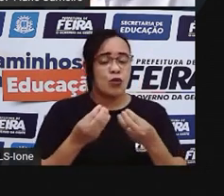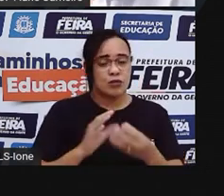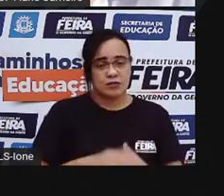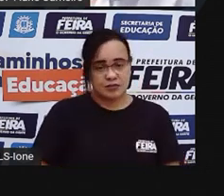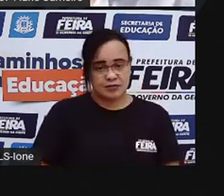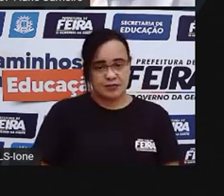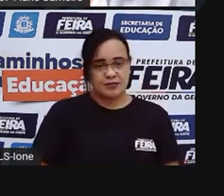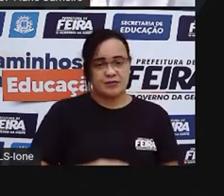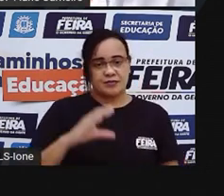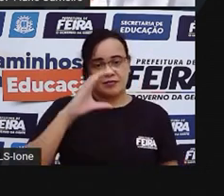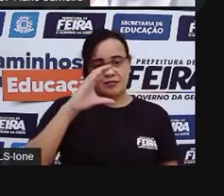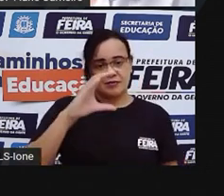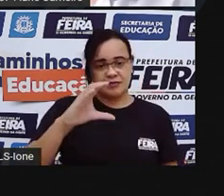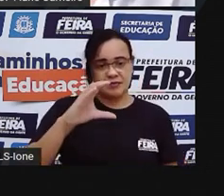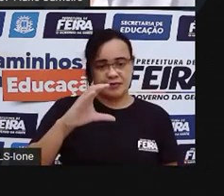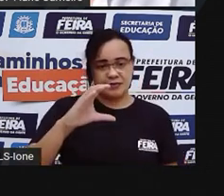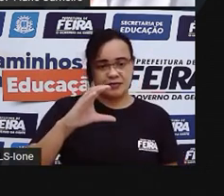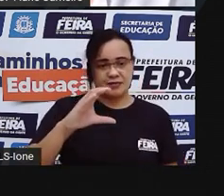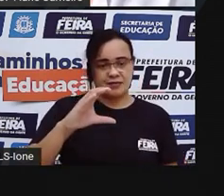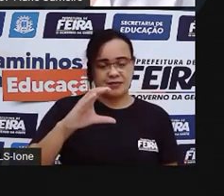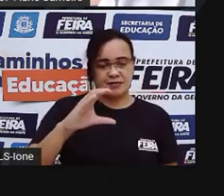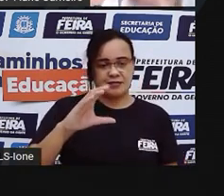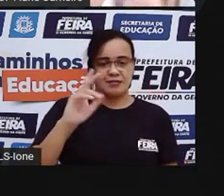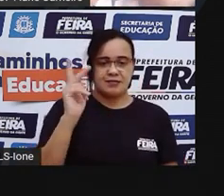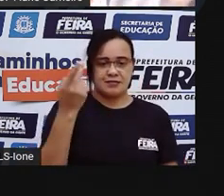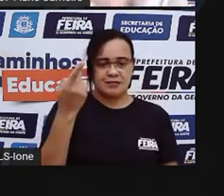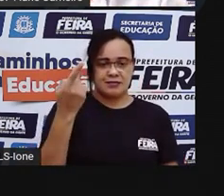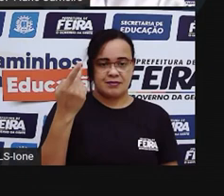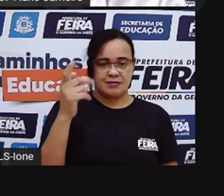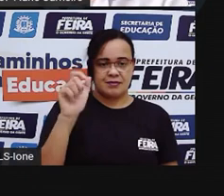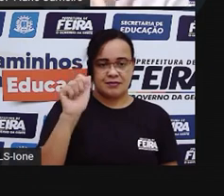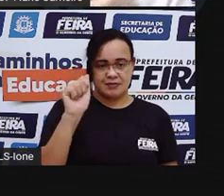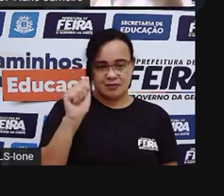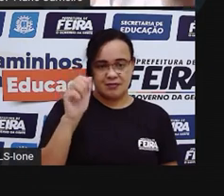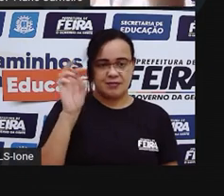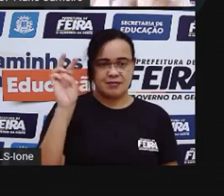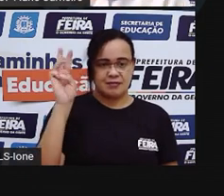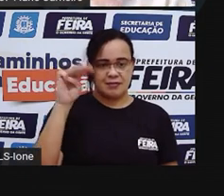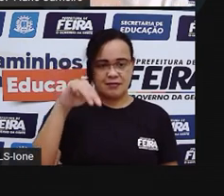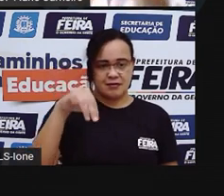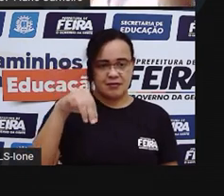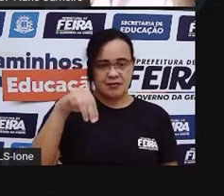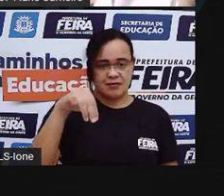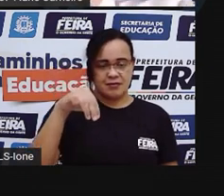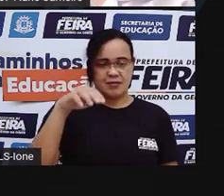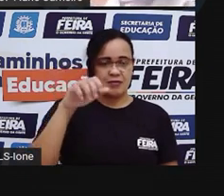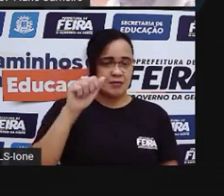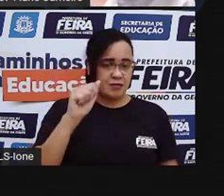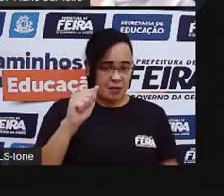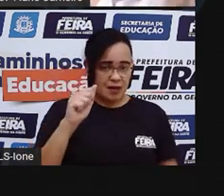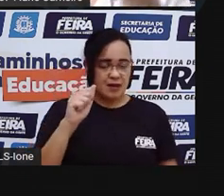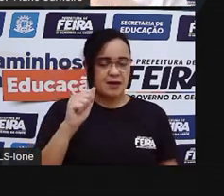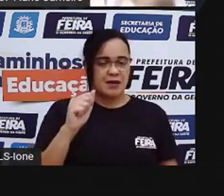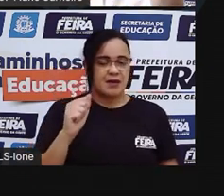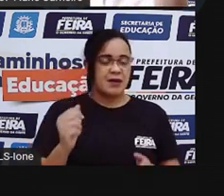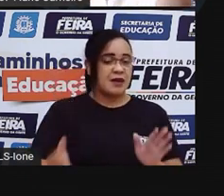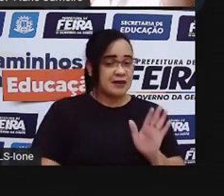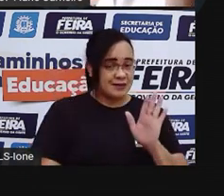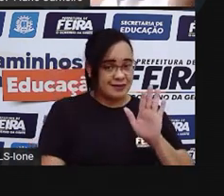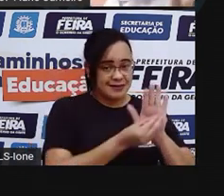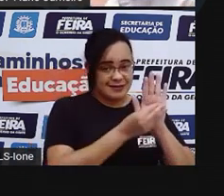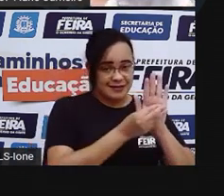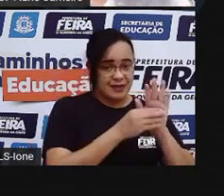Chama O que é que eu preciso fazer? A pessoa já deu a dica Que nessa daqui A gente não vai tirar Não vai Não vai trocar A gente vai